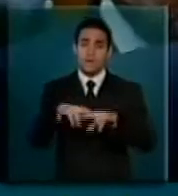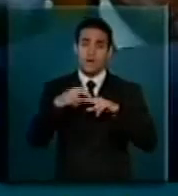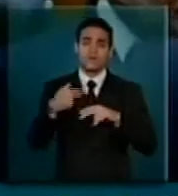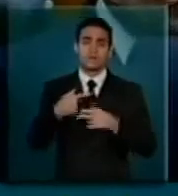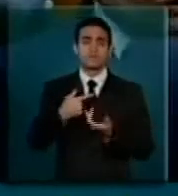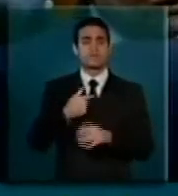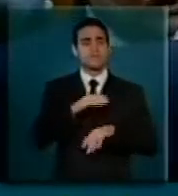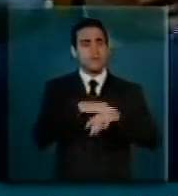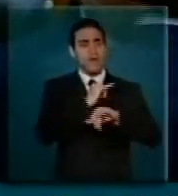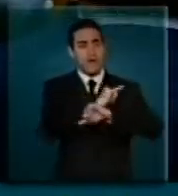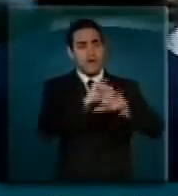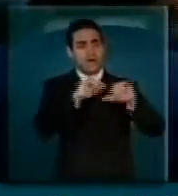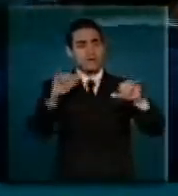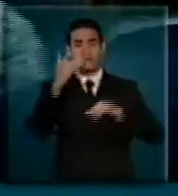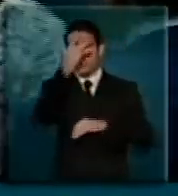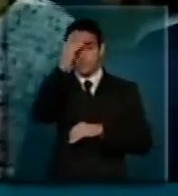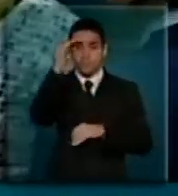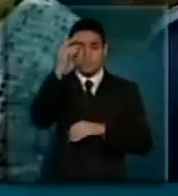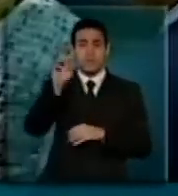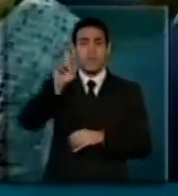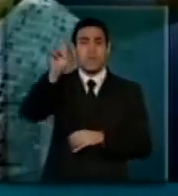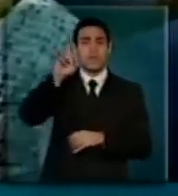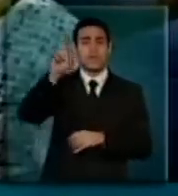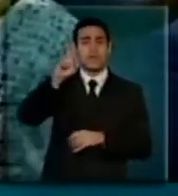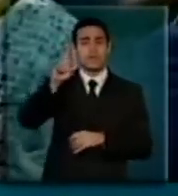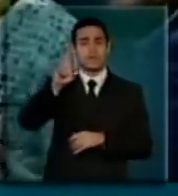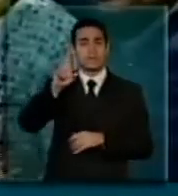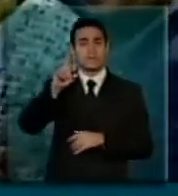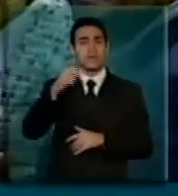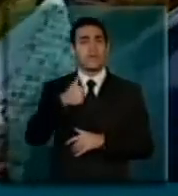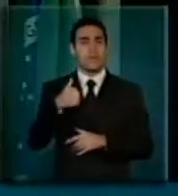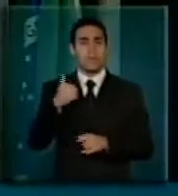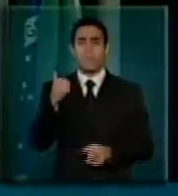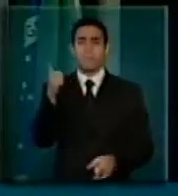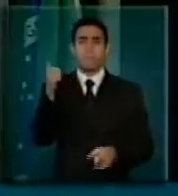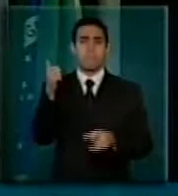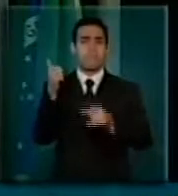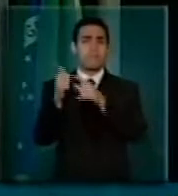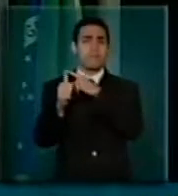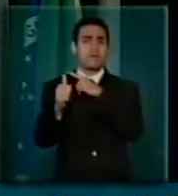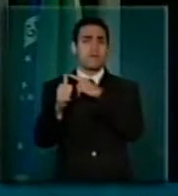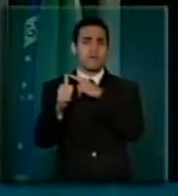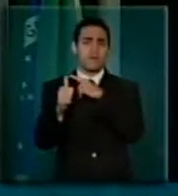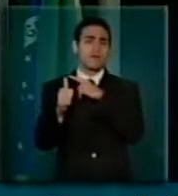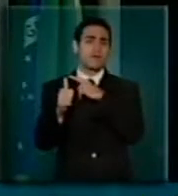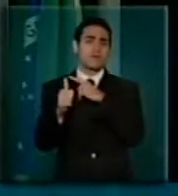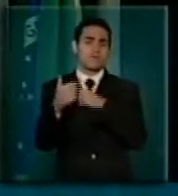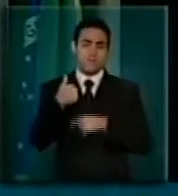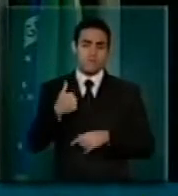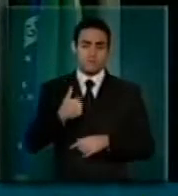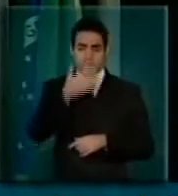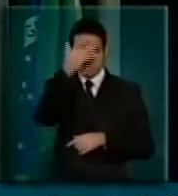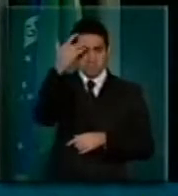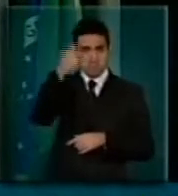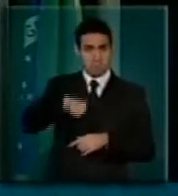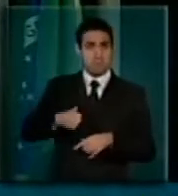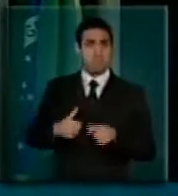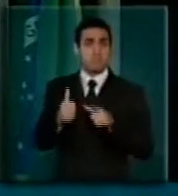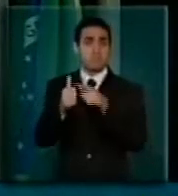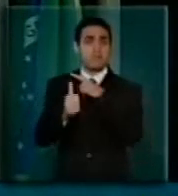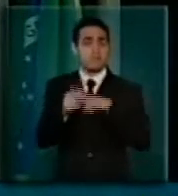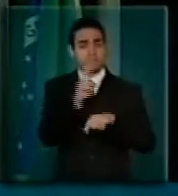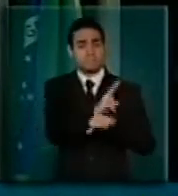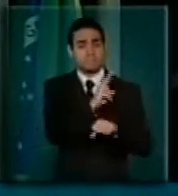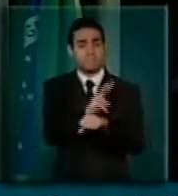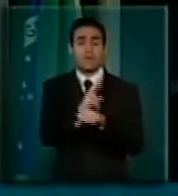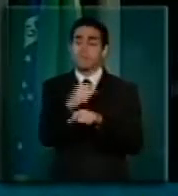no Congresso Nacional e na Comissão. Fui um dos primeiros a defender que fosse encontrada